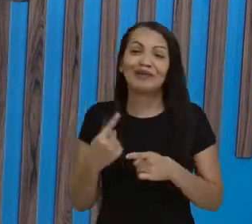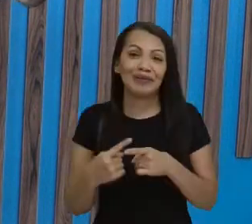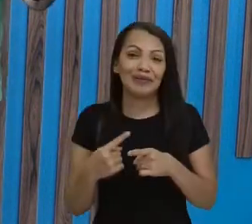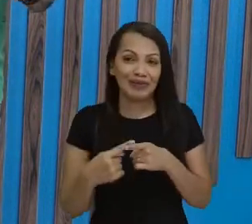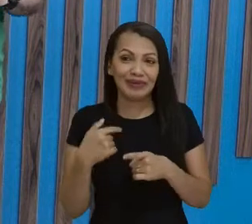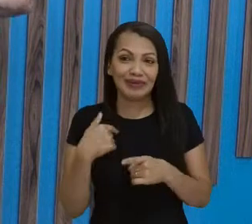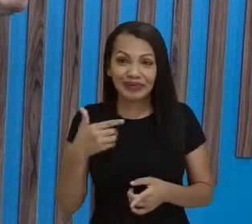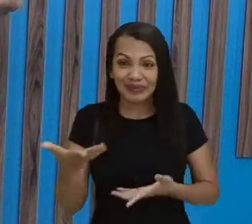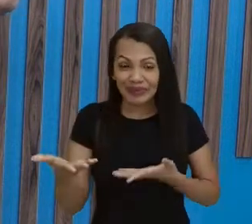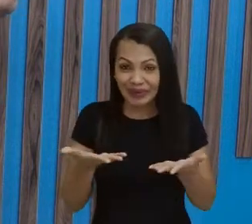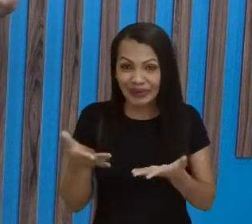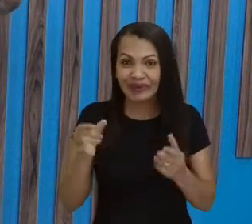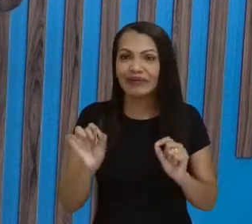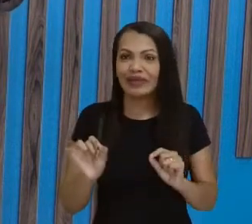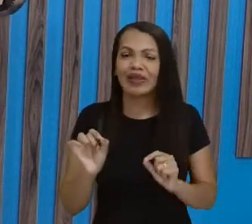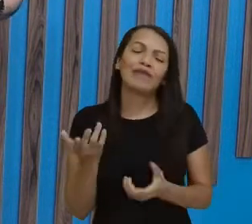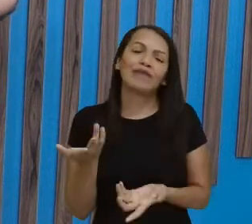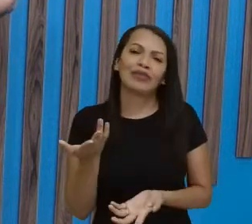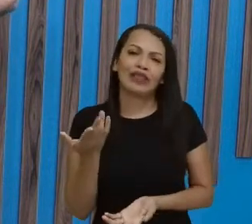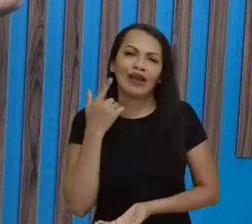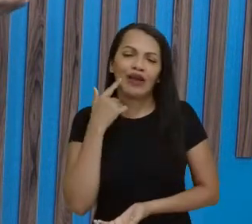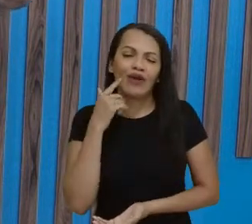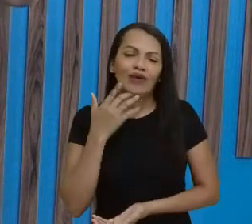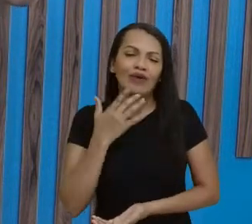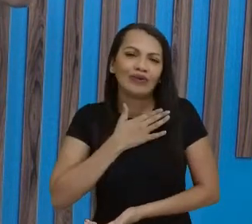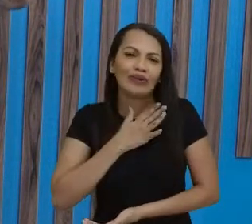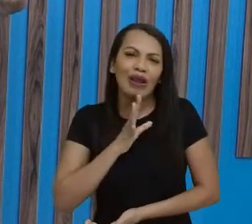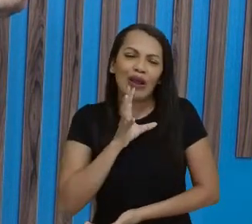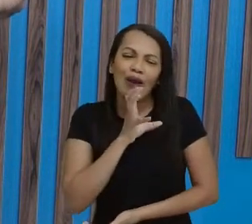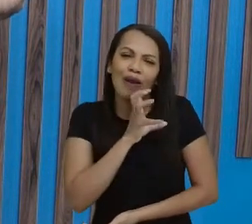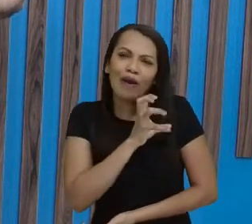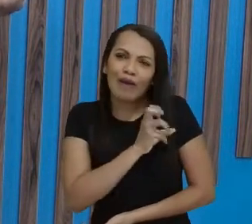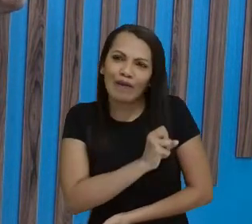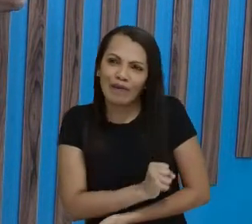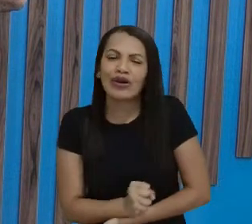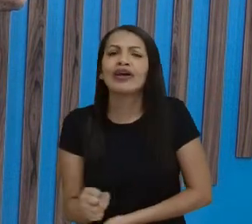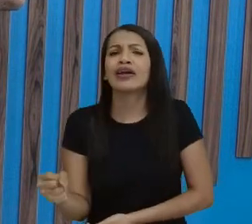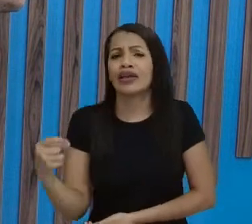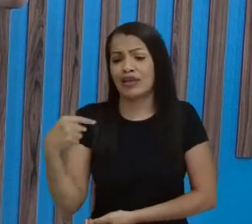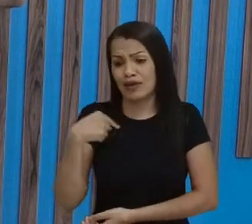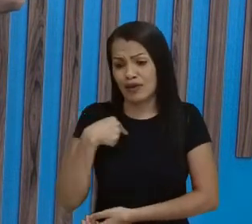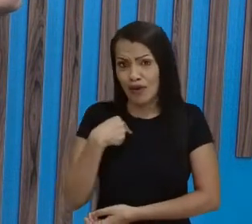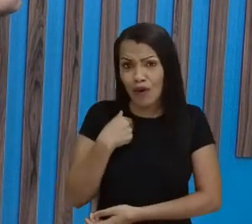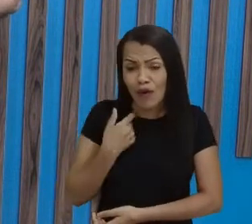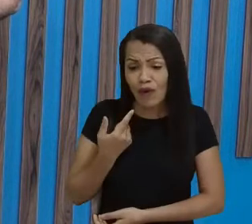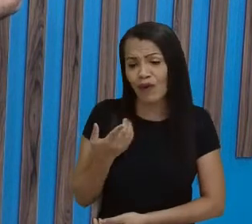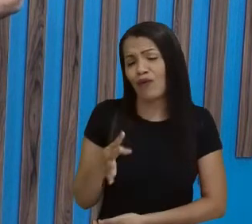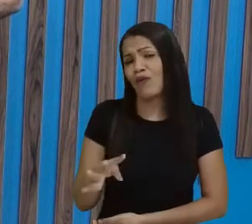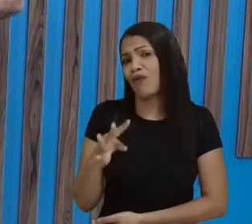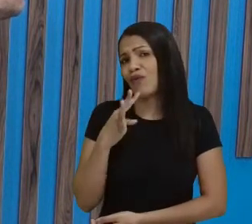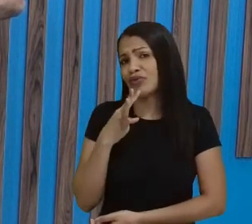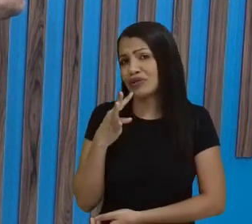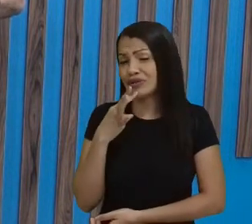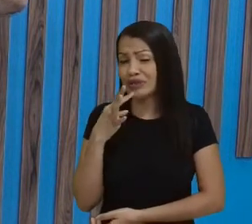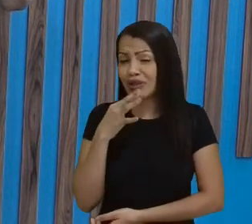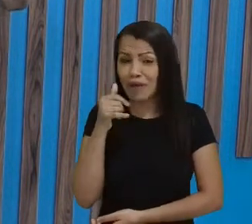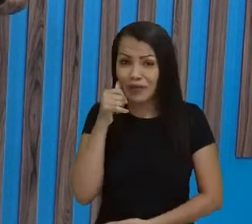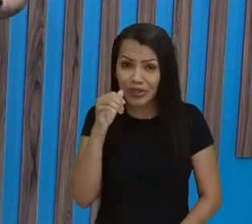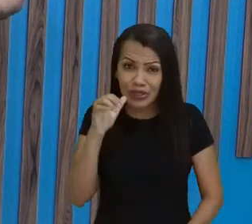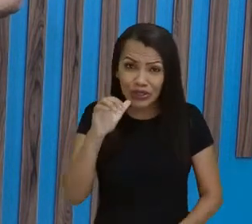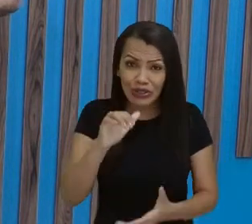um momento aqui romântico, né? Foi no Sítio da Trindade que eu conheci a minha companheira, né, a